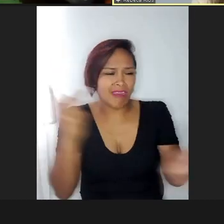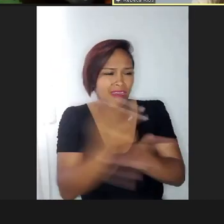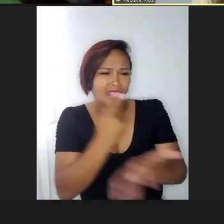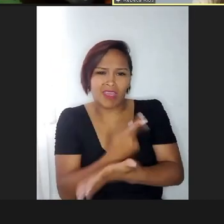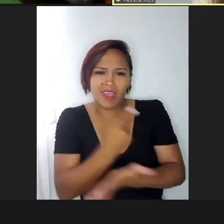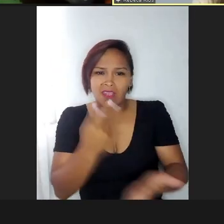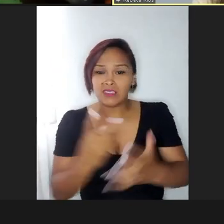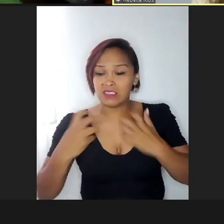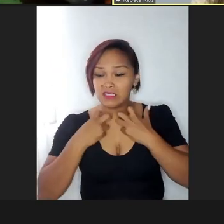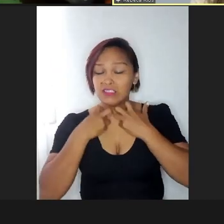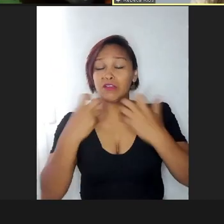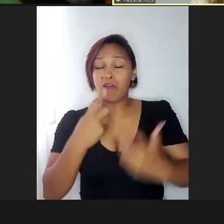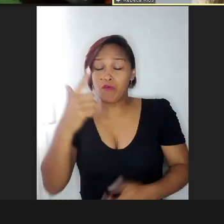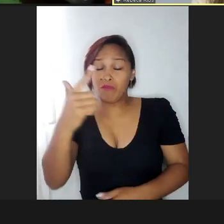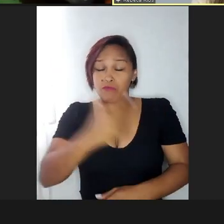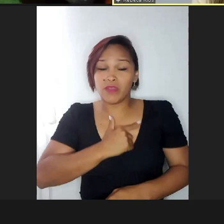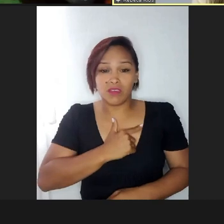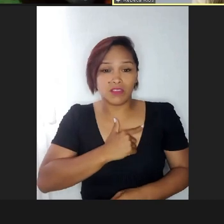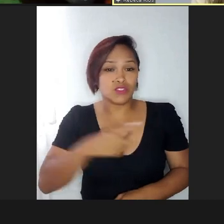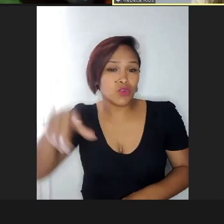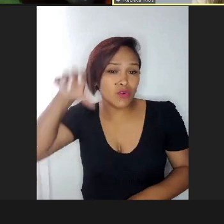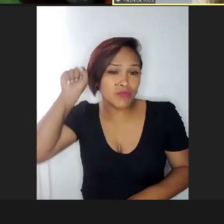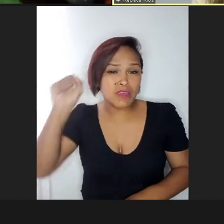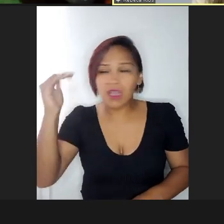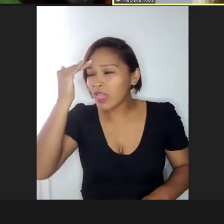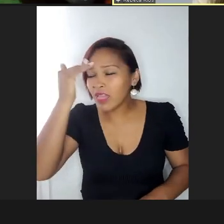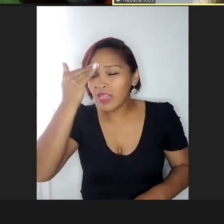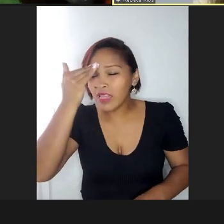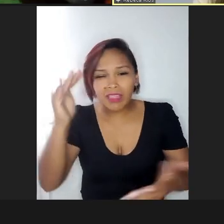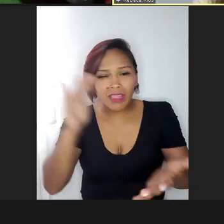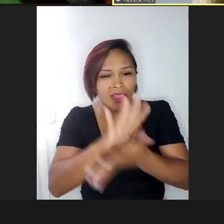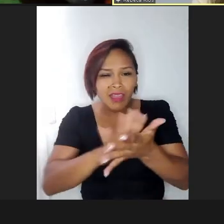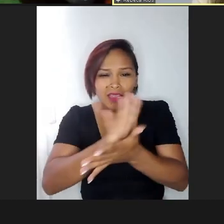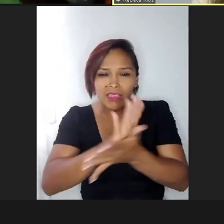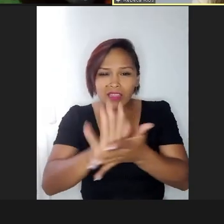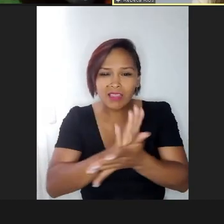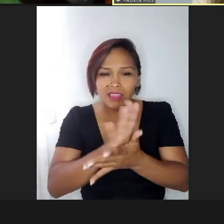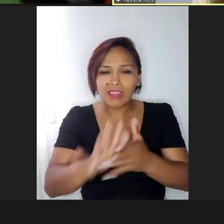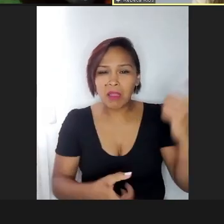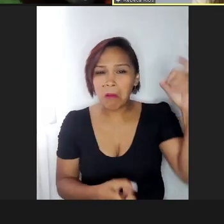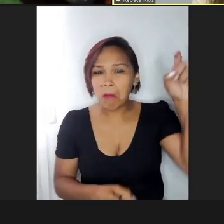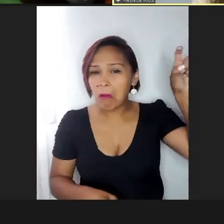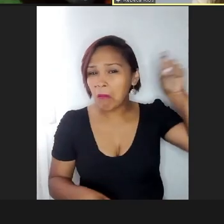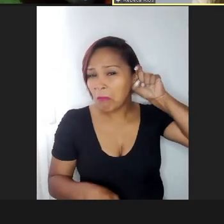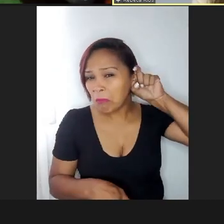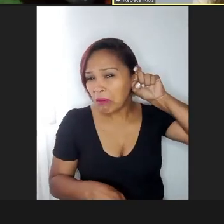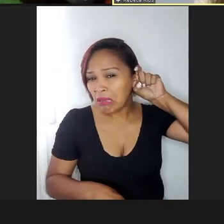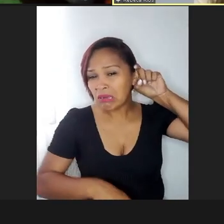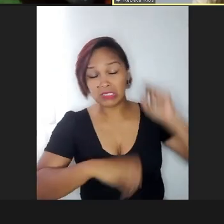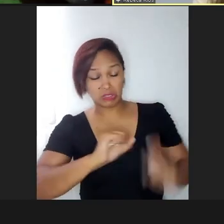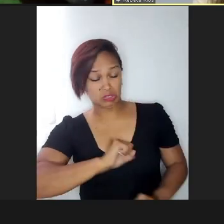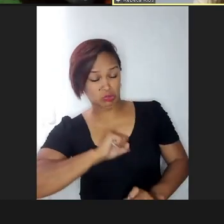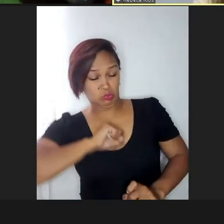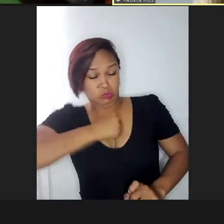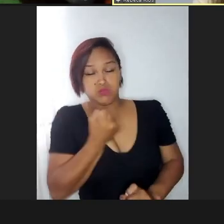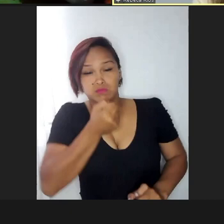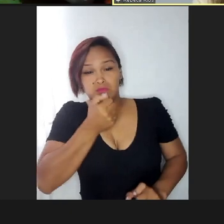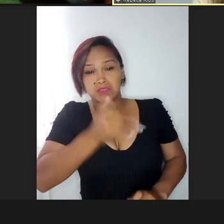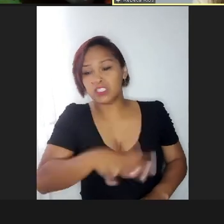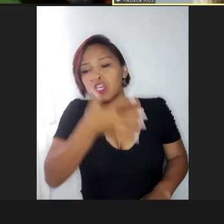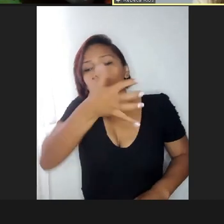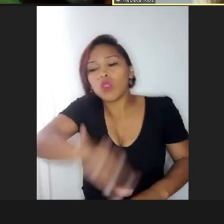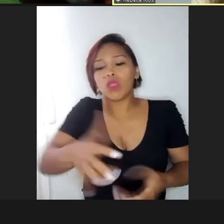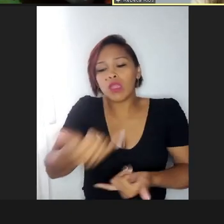voz muito feia, e ele não entende nada do que ele fala, e ele tem um aparelho muito esquisito, eu odeio ele, eu não queria que ele estivesse aqui nesse